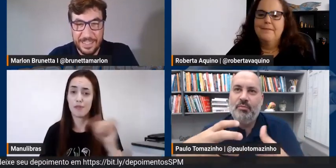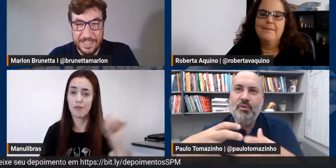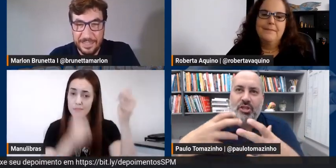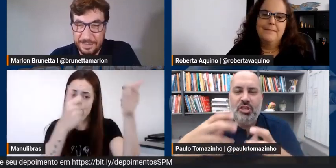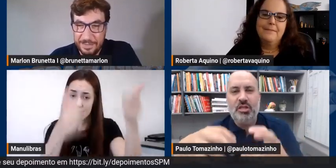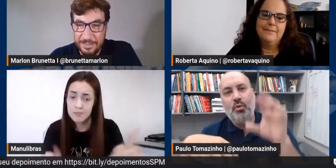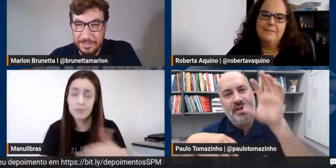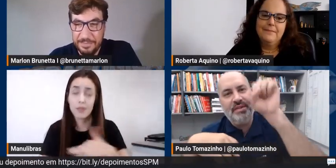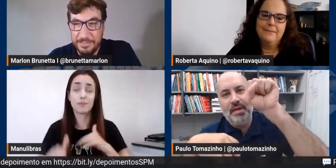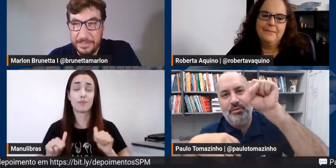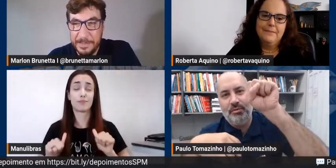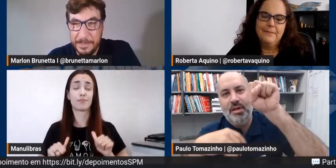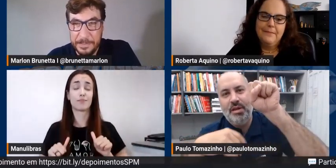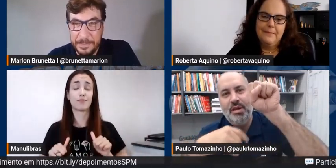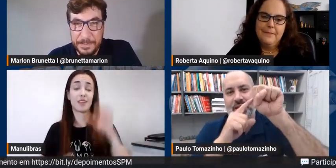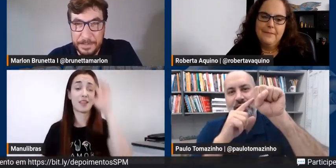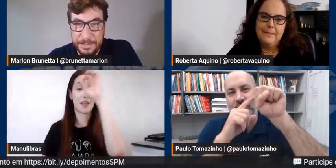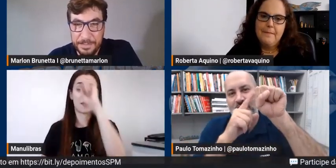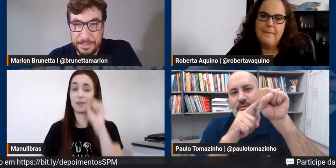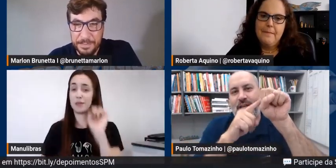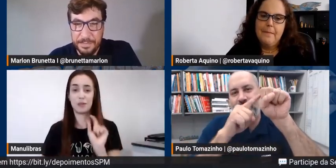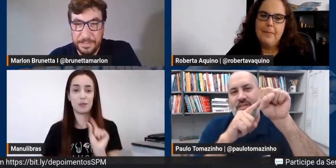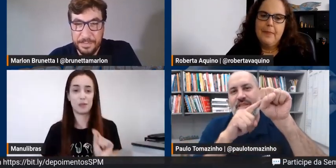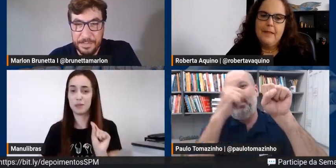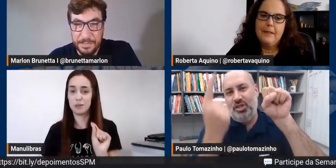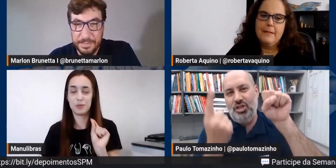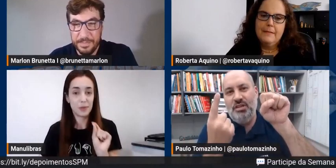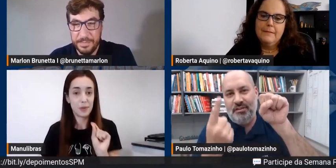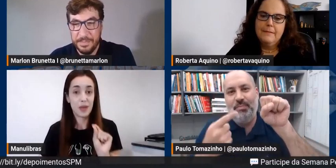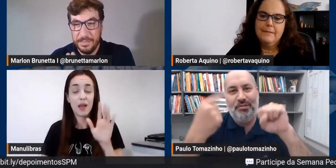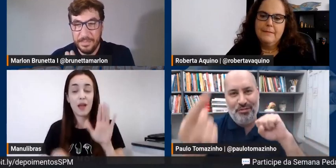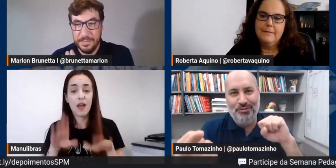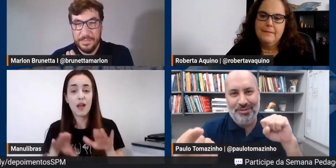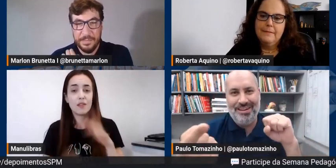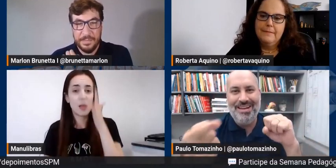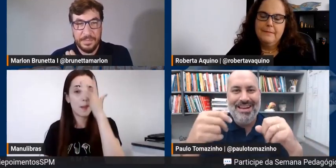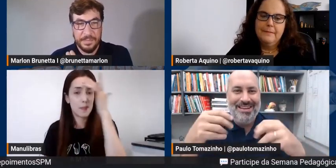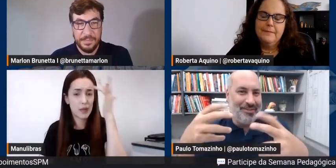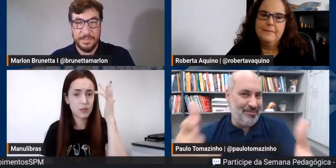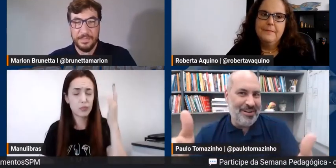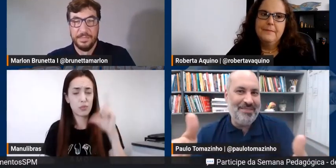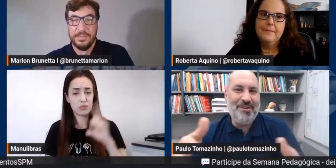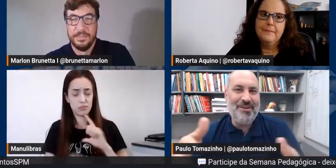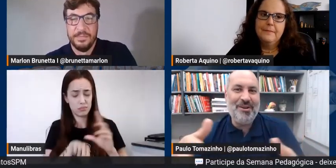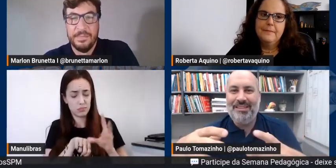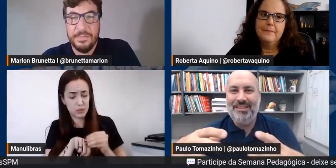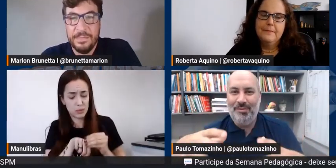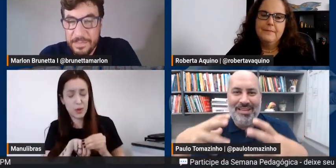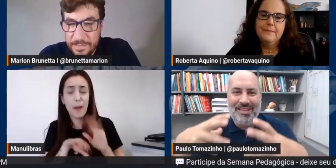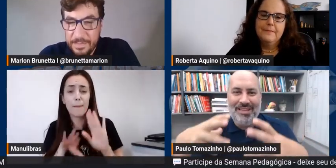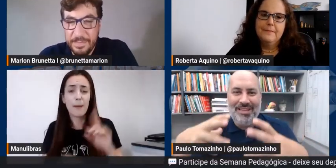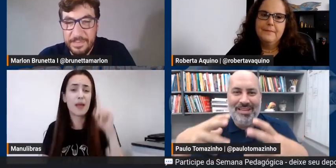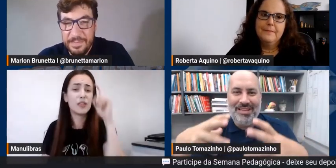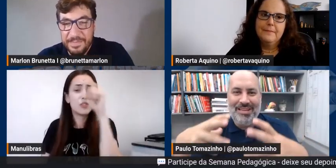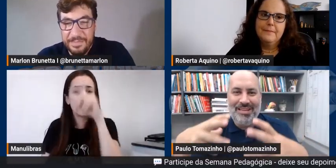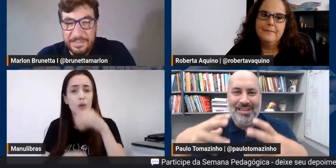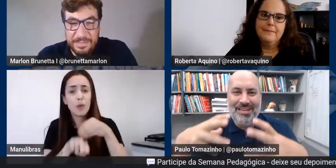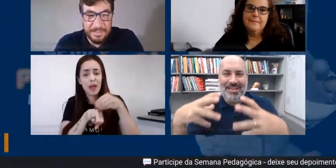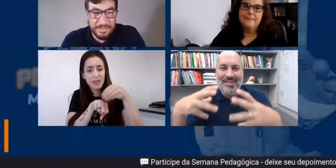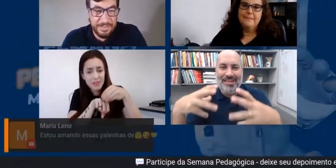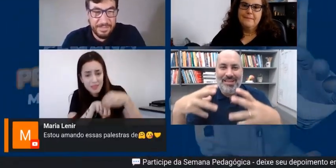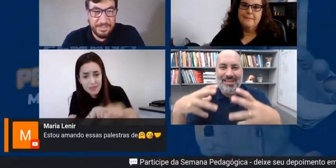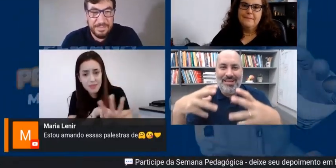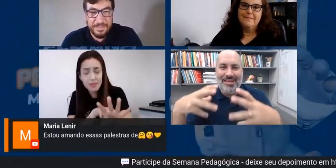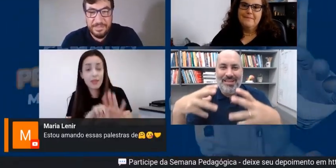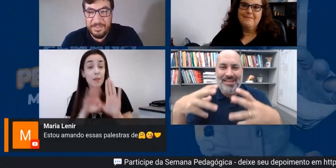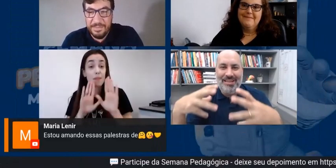porque eu acredito no seguinte, muita gente tem o conhecimento, mas ela tem a dificuldade de transmitir isso para os outros, né? E vocês vão perceber como que a Thelma tem esse carinho,